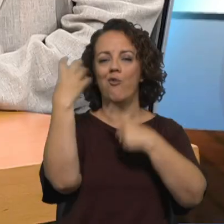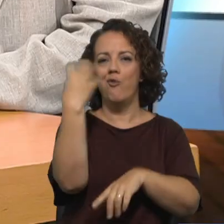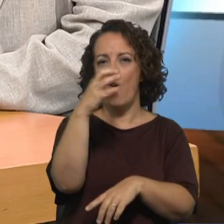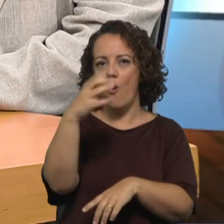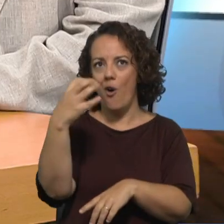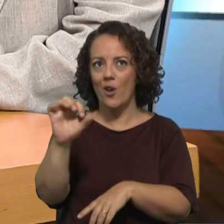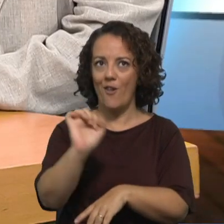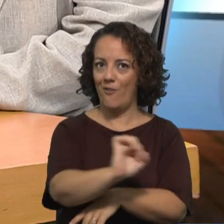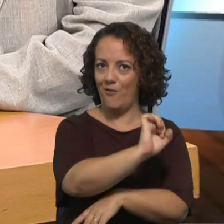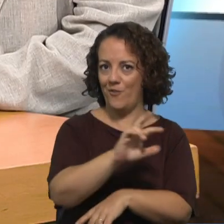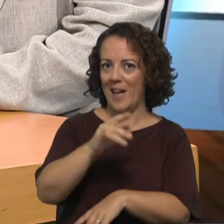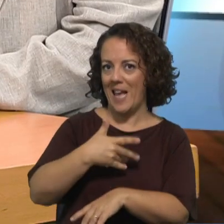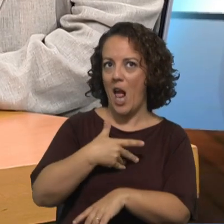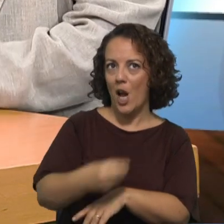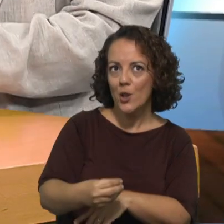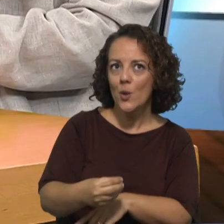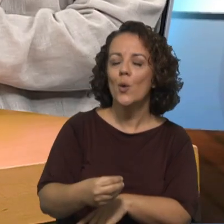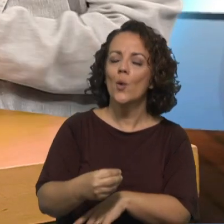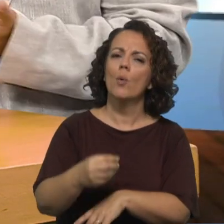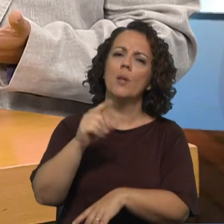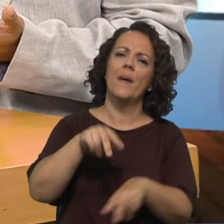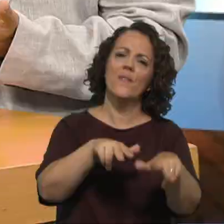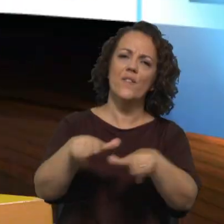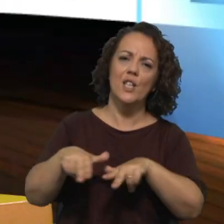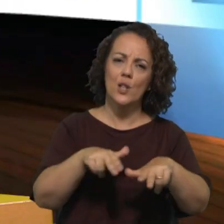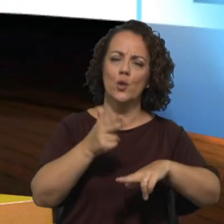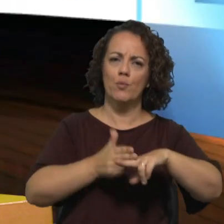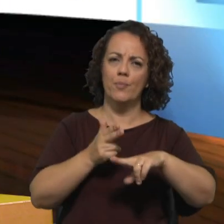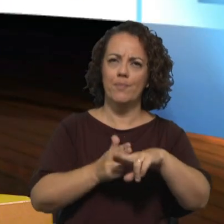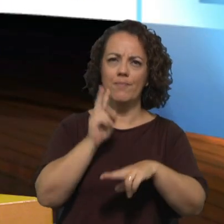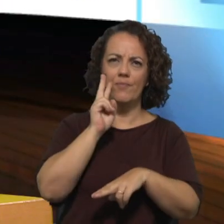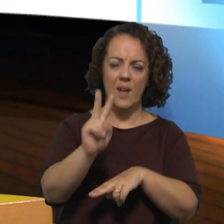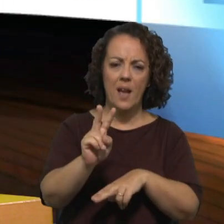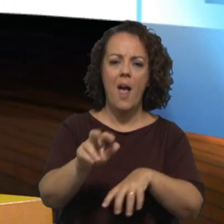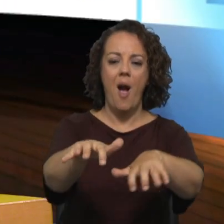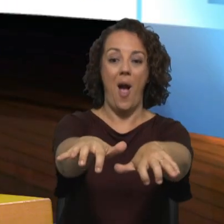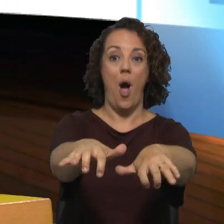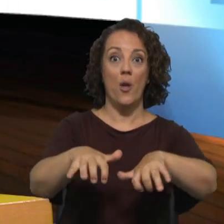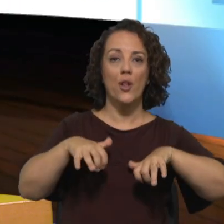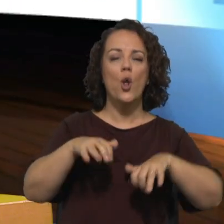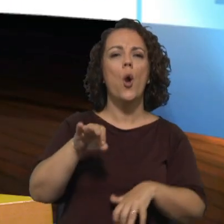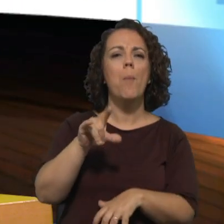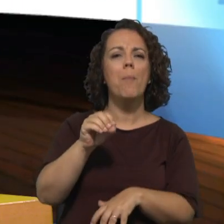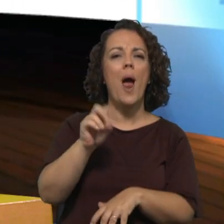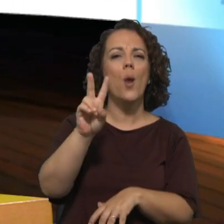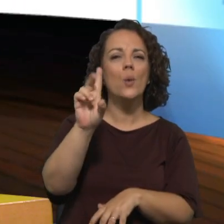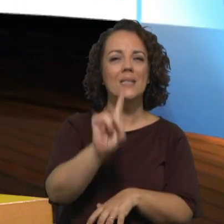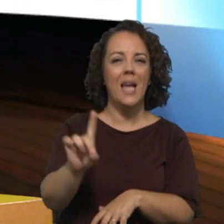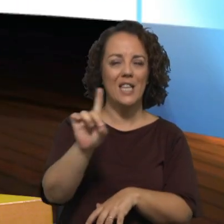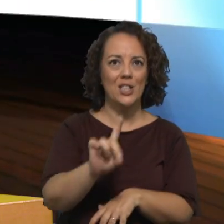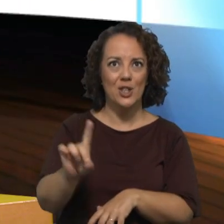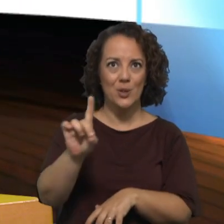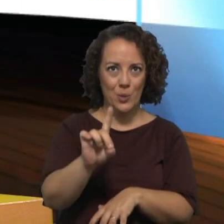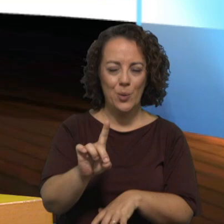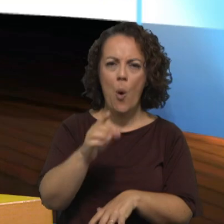delas do Ricardo, como pelos vídeos que chegando ao Vaticano, pela disposição completamente diferente do Auditório Paulo VI, numa espécie de grande